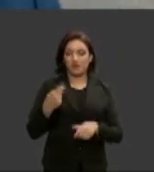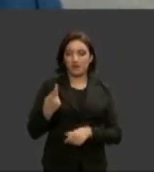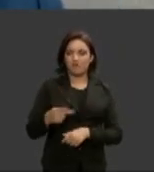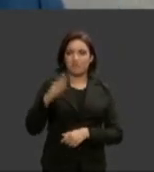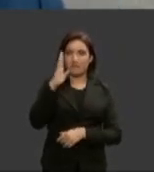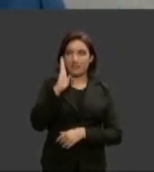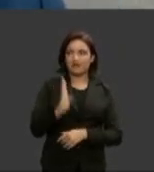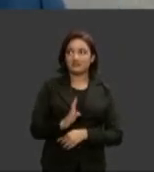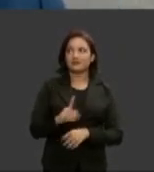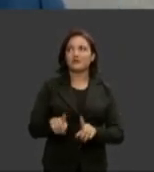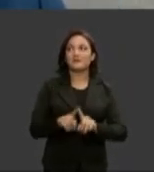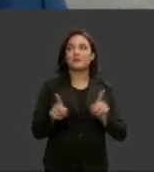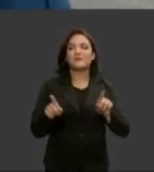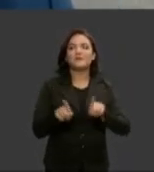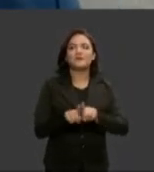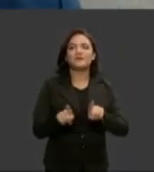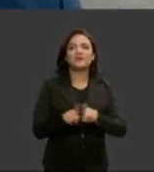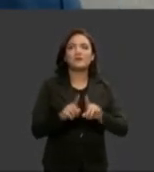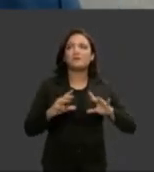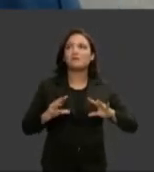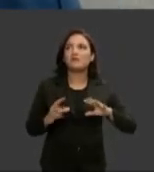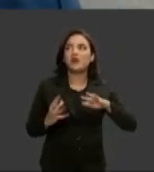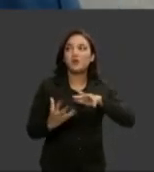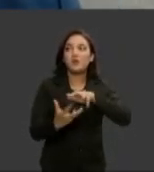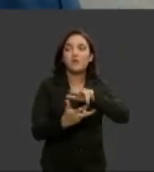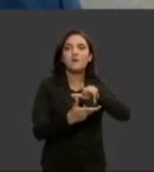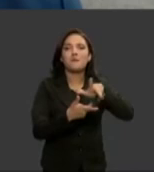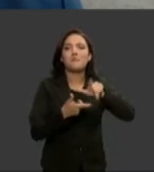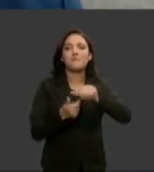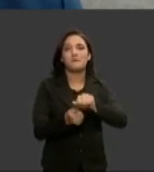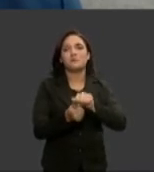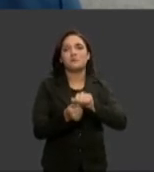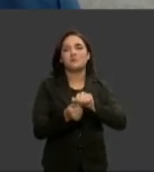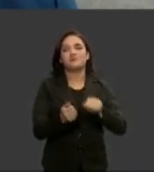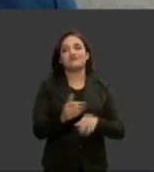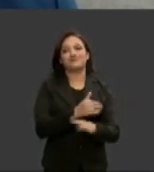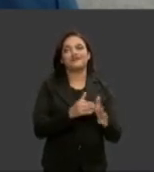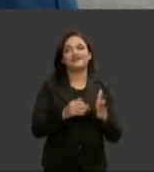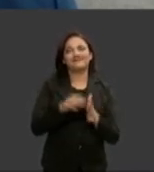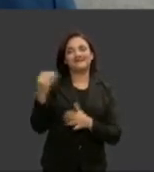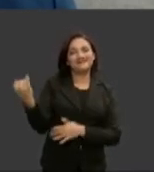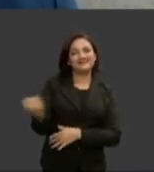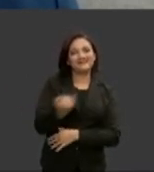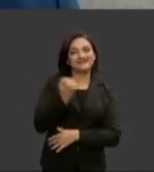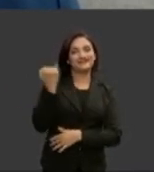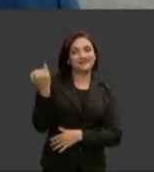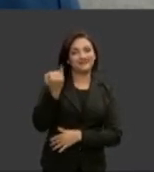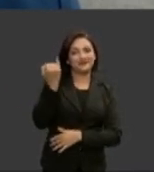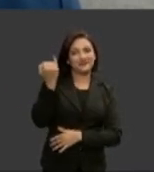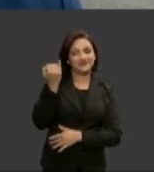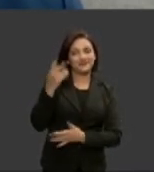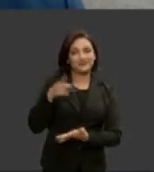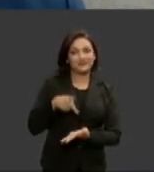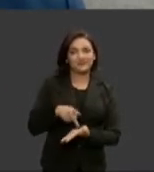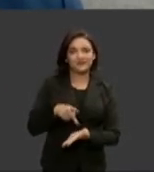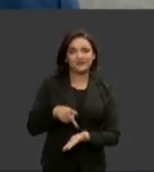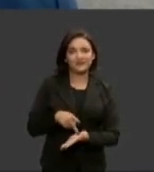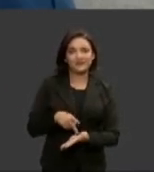mas perante o mundo inteiro uma importância fundamental no